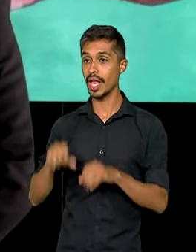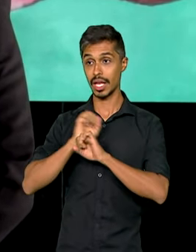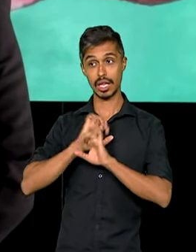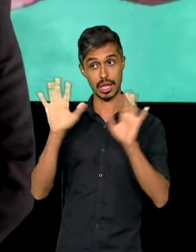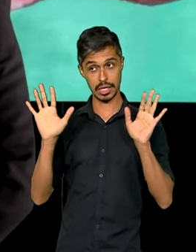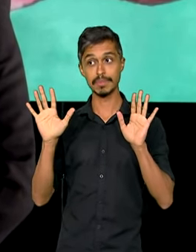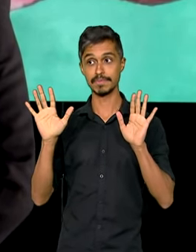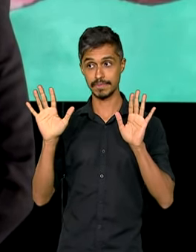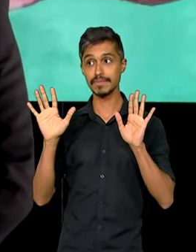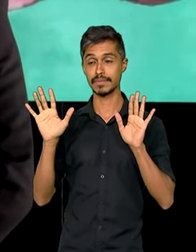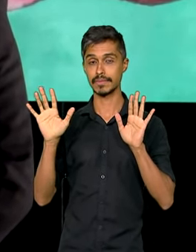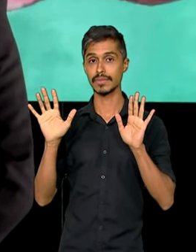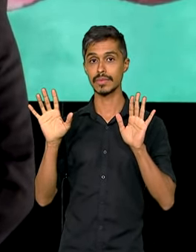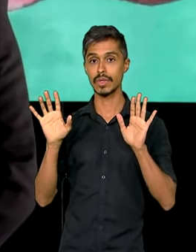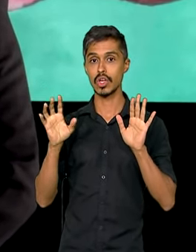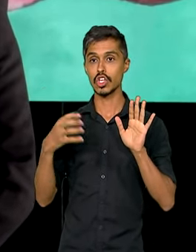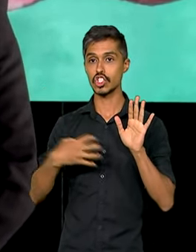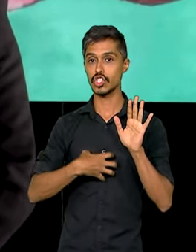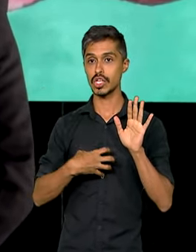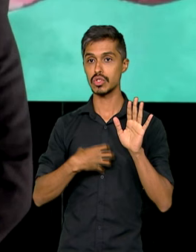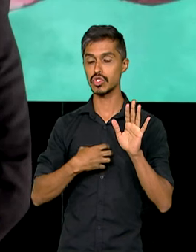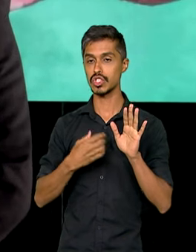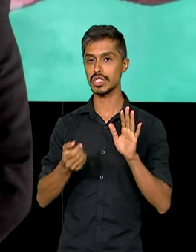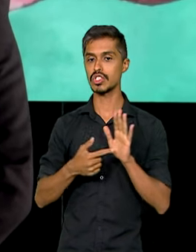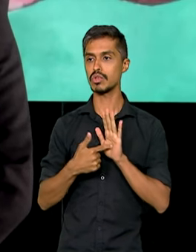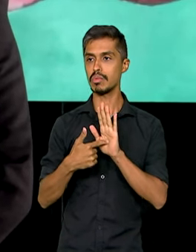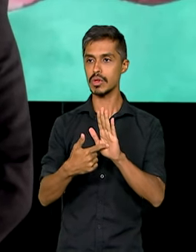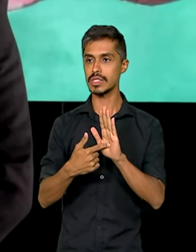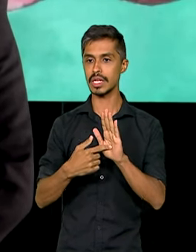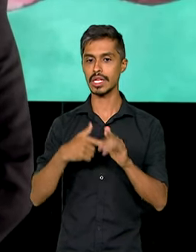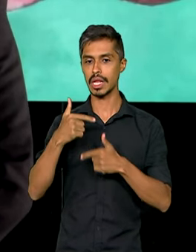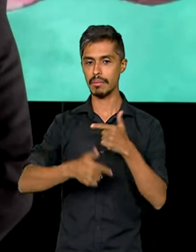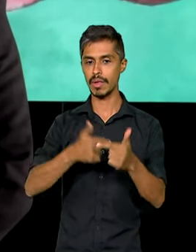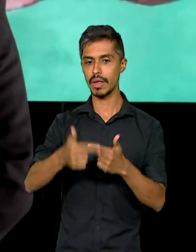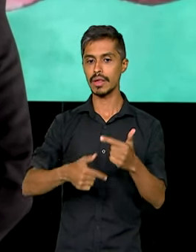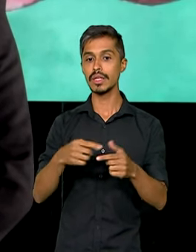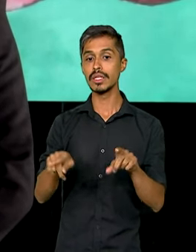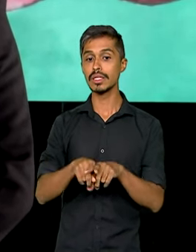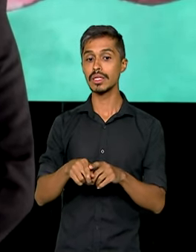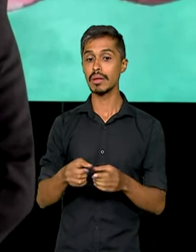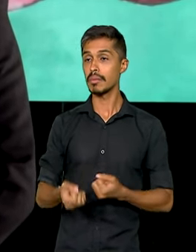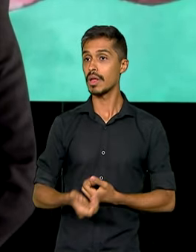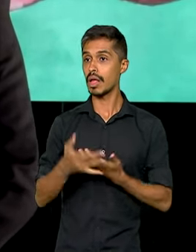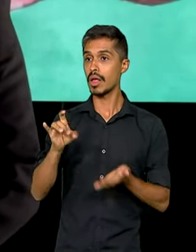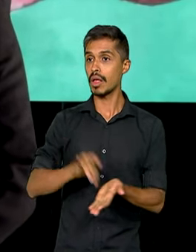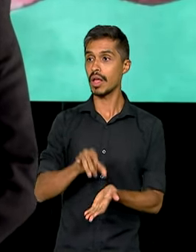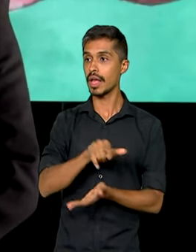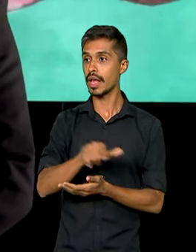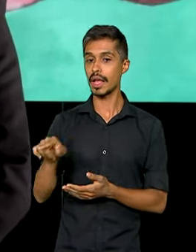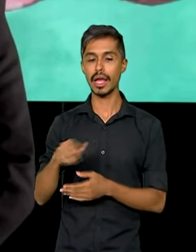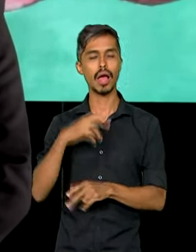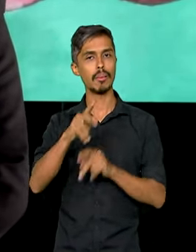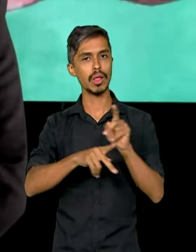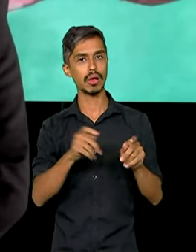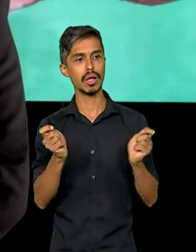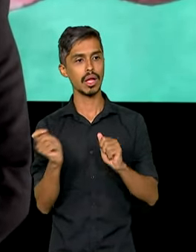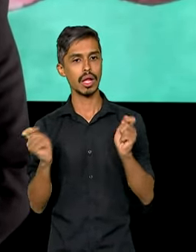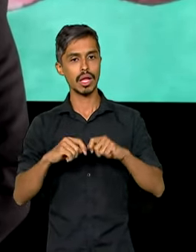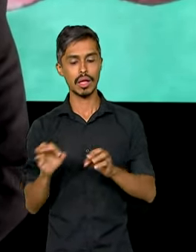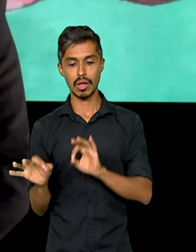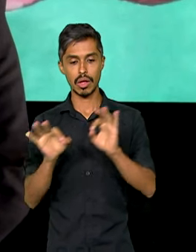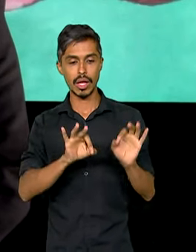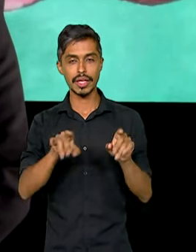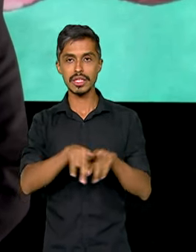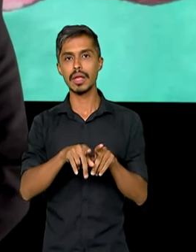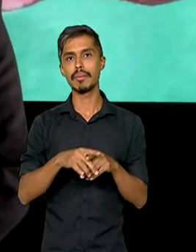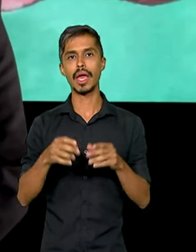Transparência como forma de prestação de serviço, mas também de garantia que a população possa acompanhar e fiscalizar